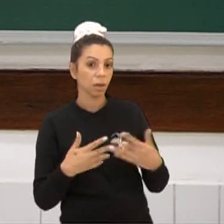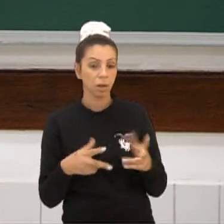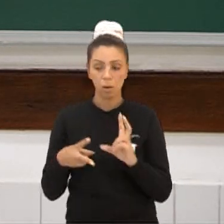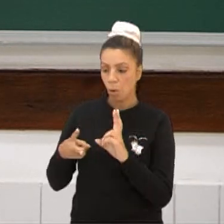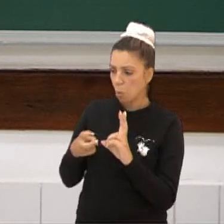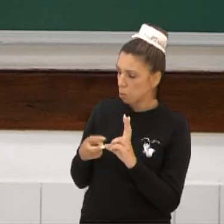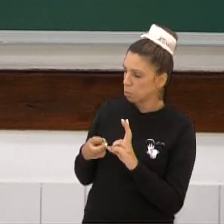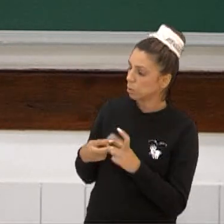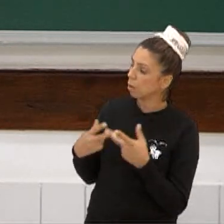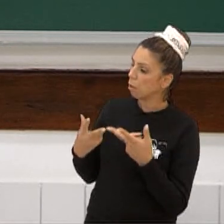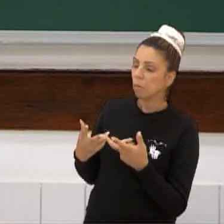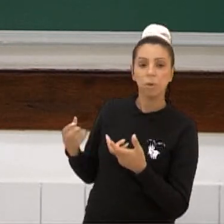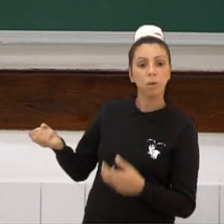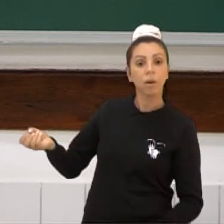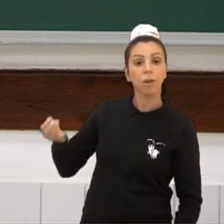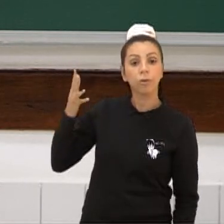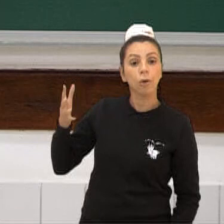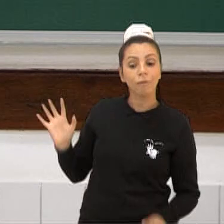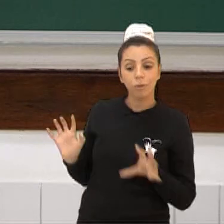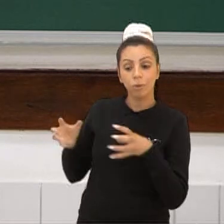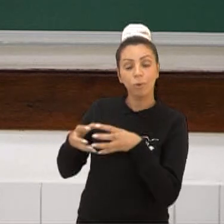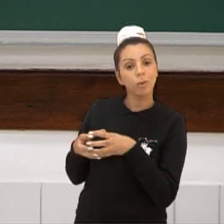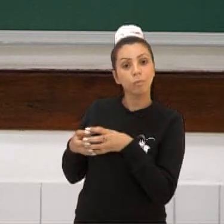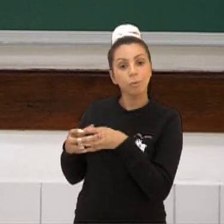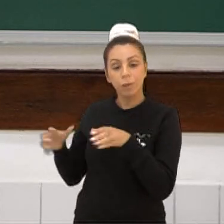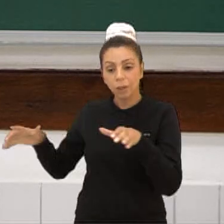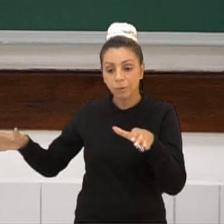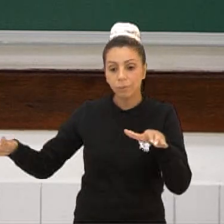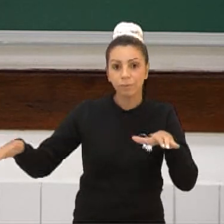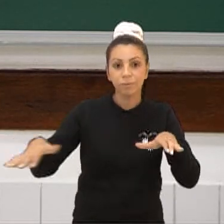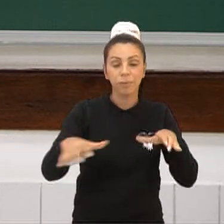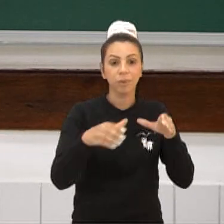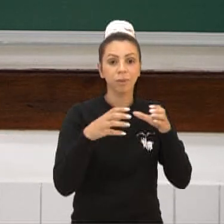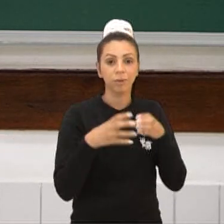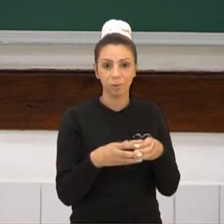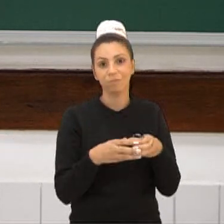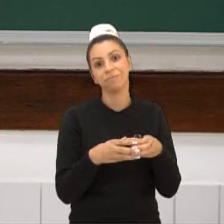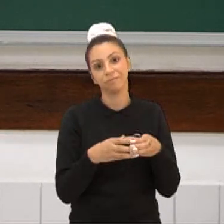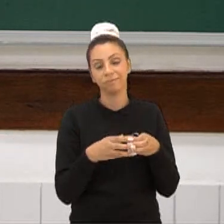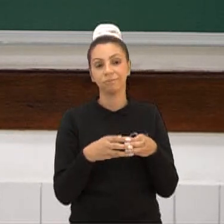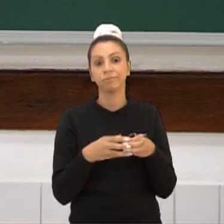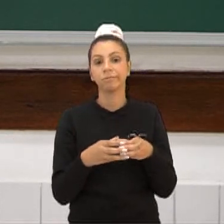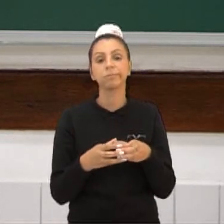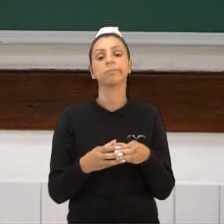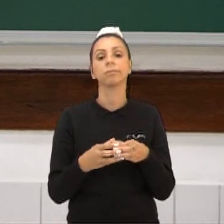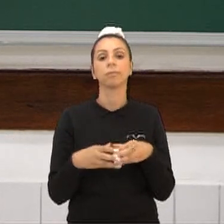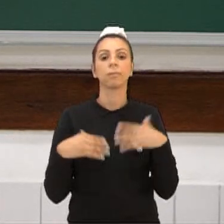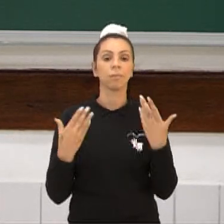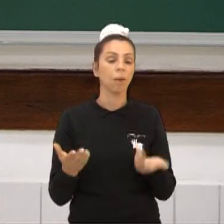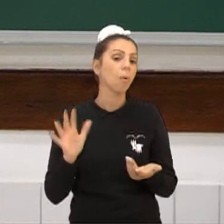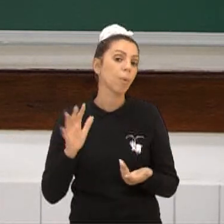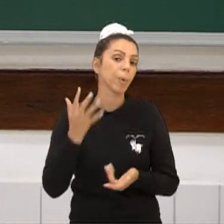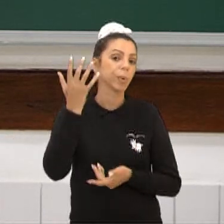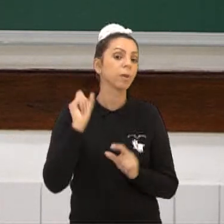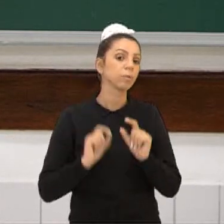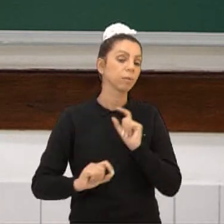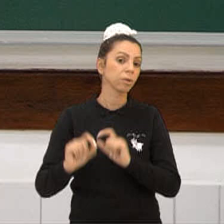nova nação, uma nova nação que ia fazer parte de todo aquele conglomerado de nações que existiam no Brasil. E dentro disso, o que acontece?